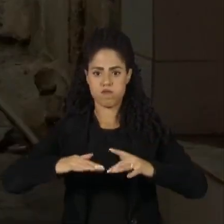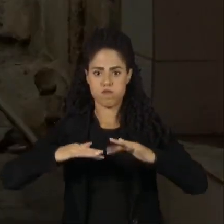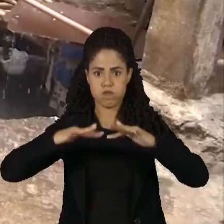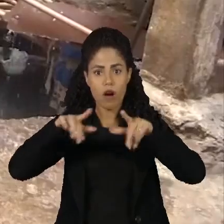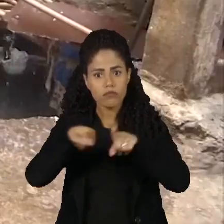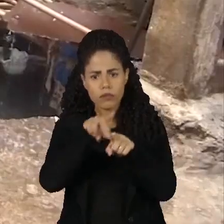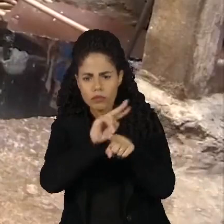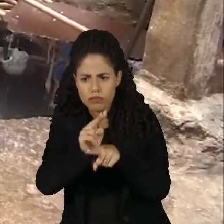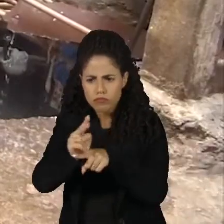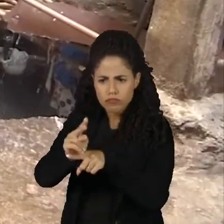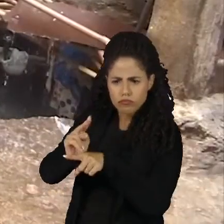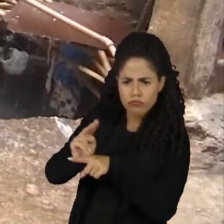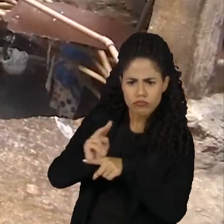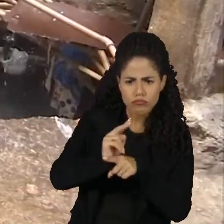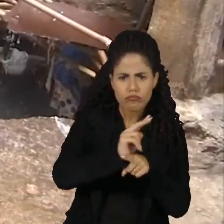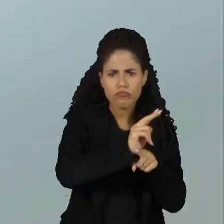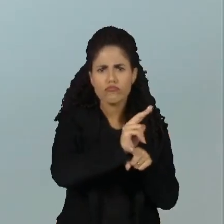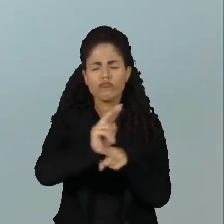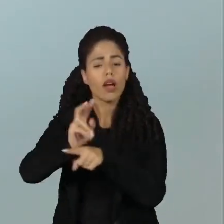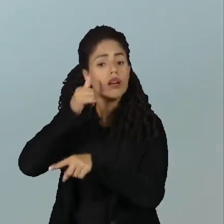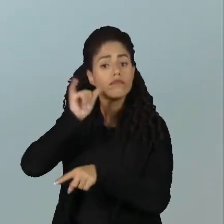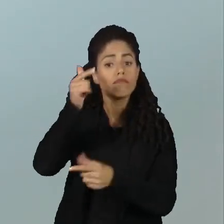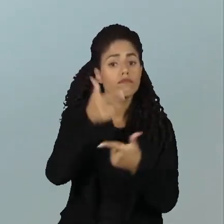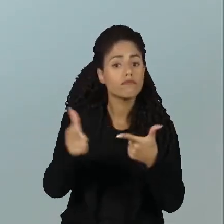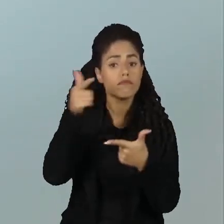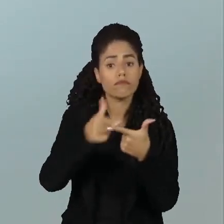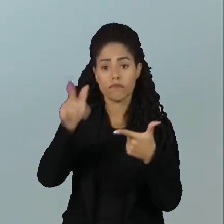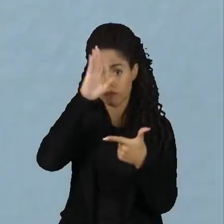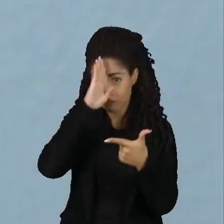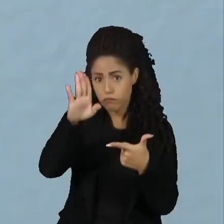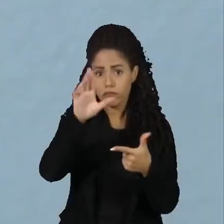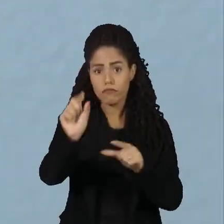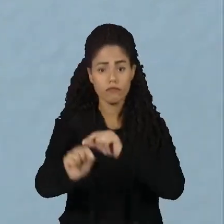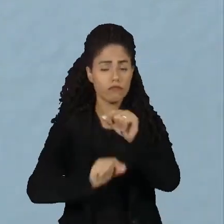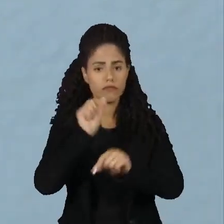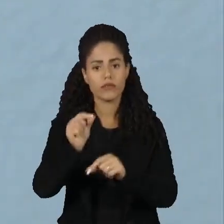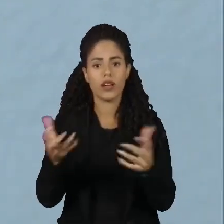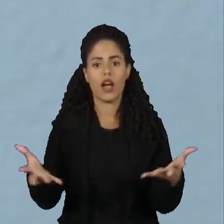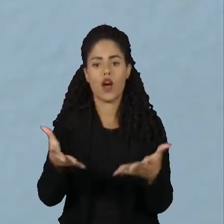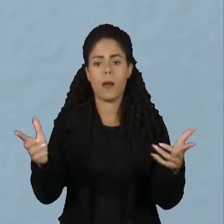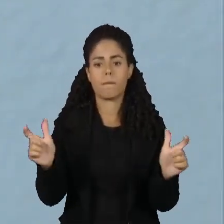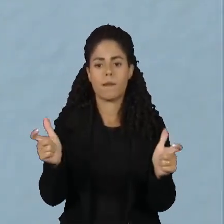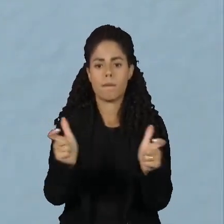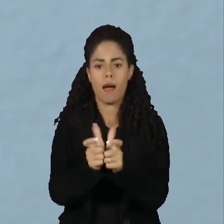fiscalização para combater furtos, estão entre os principais fatores para reduzir o desperdício. desperdício. Obrigado.